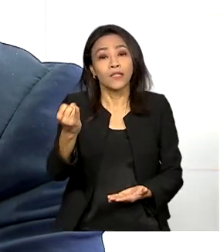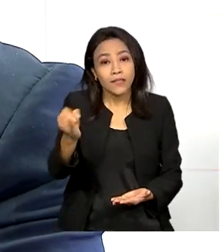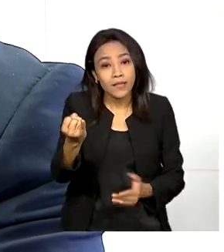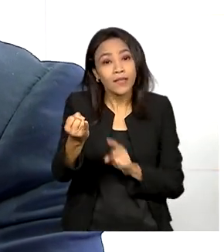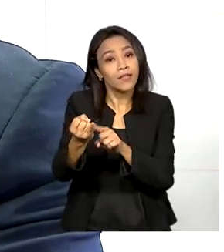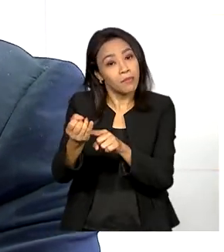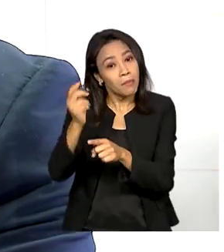pagamento.